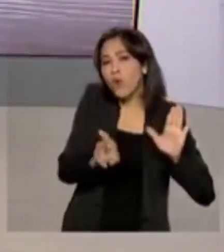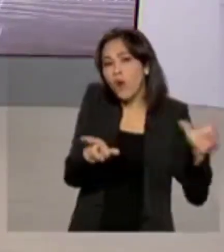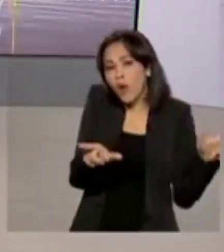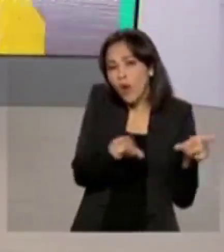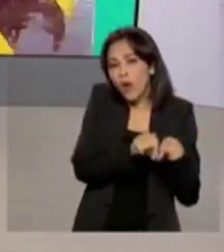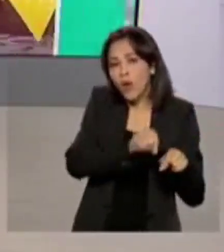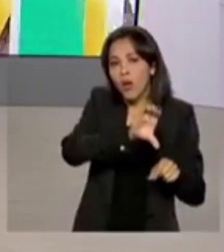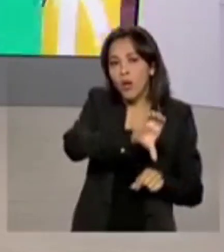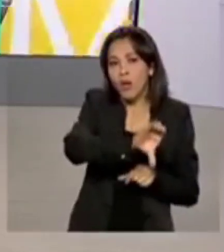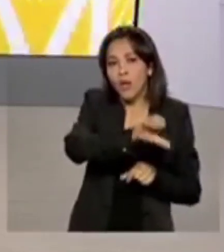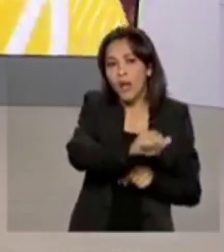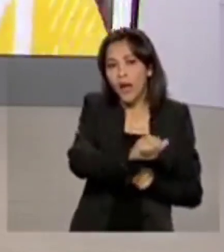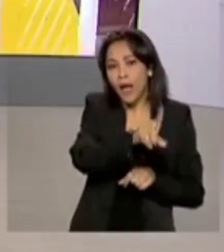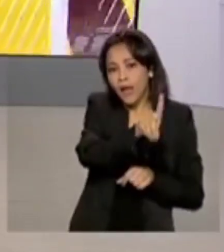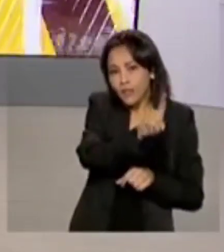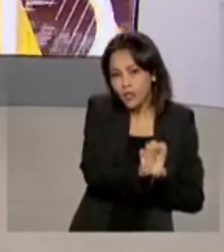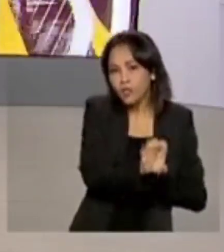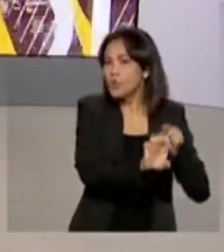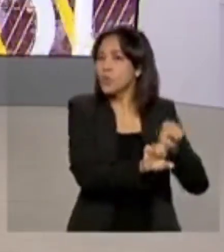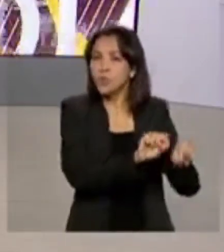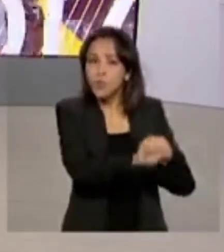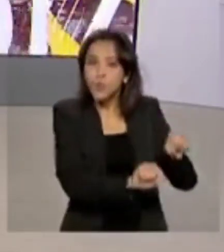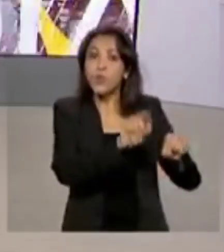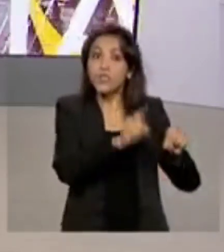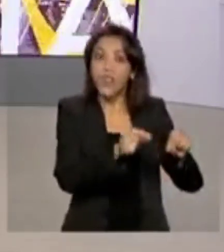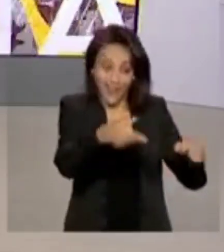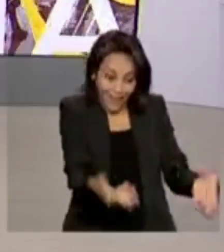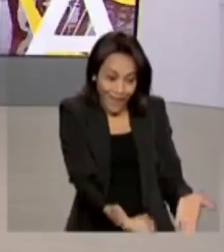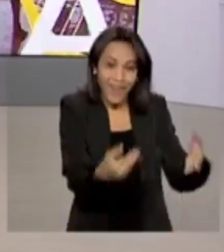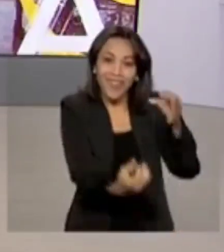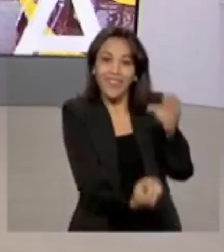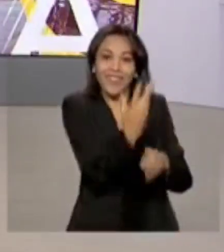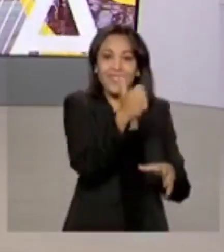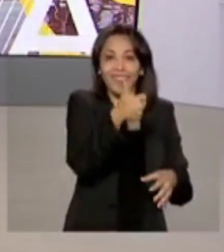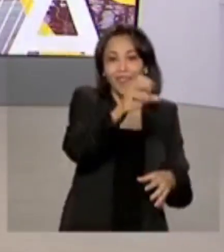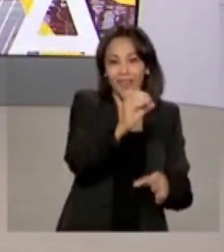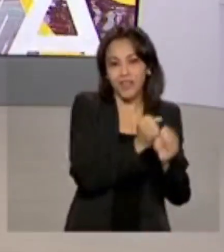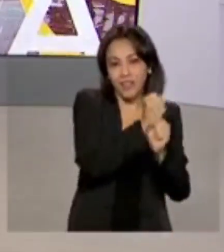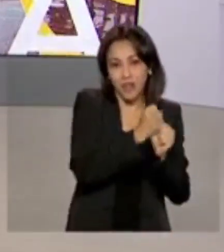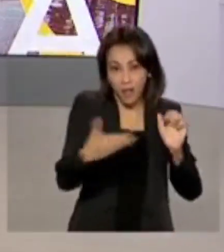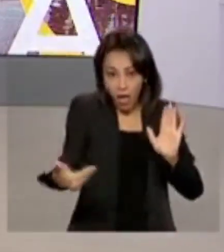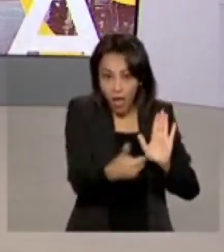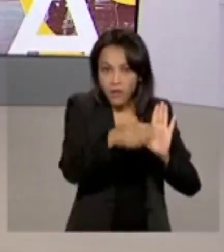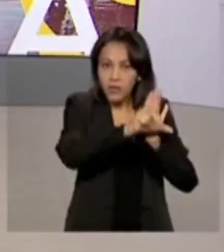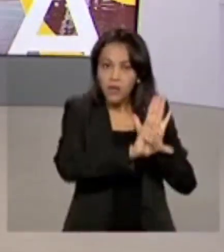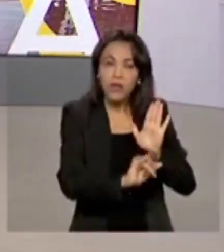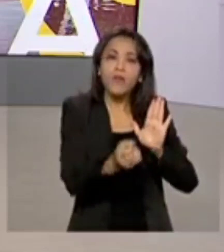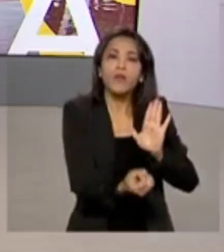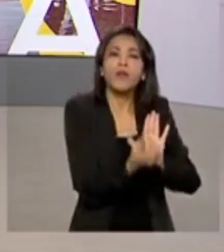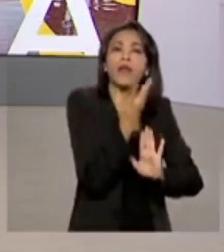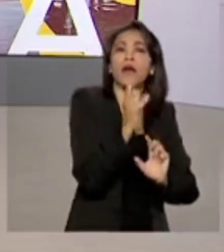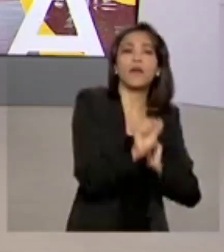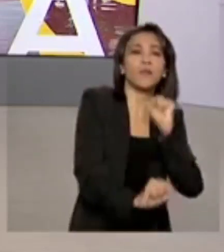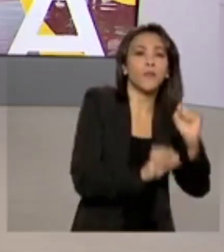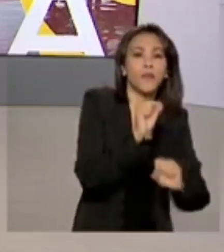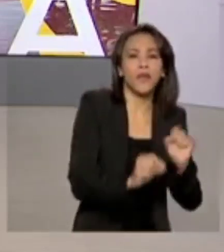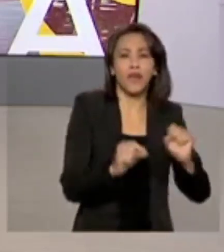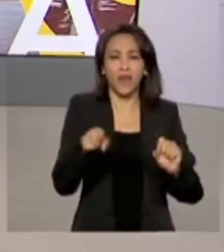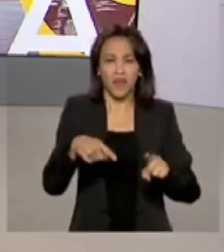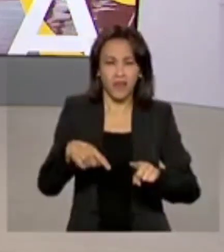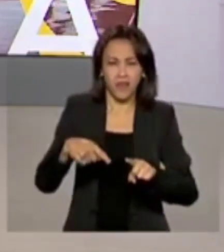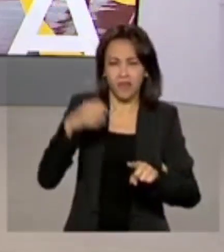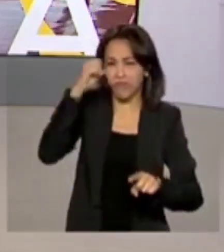Administrativo de Defesa Econômica, o CAD, acabou de completar 10 anos. A lei foi criada para evitar que práticas desleais